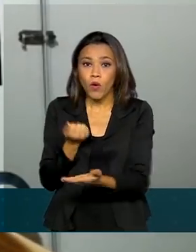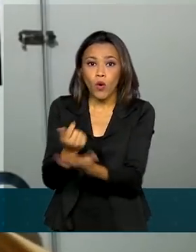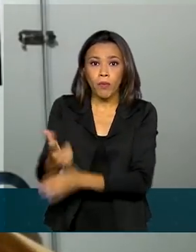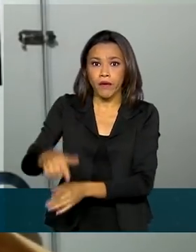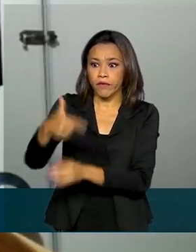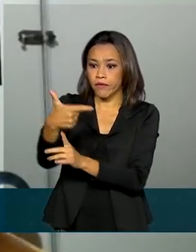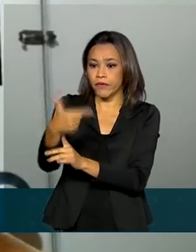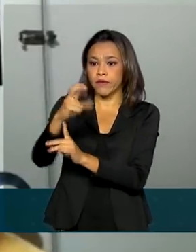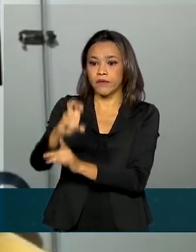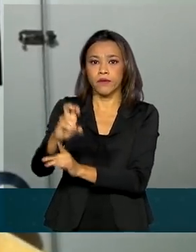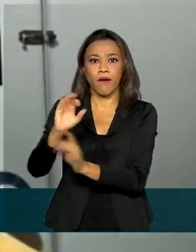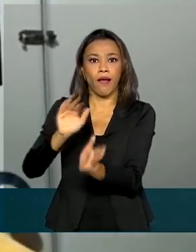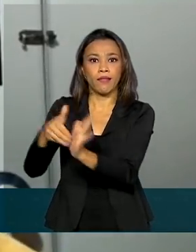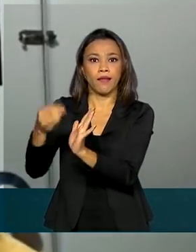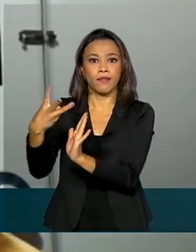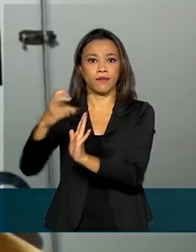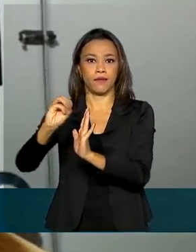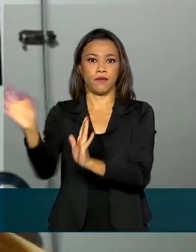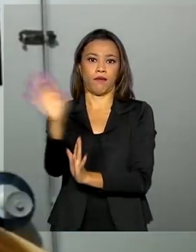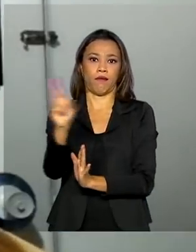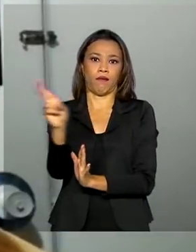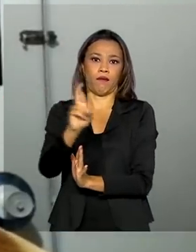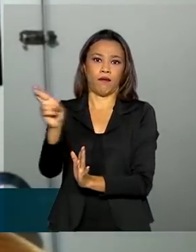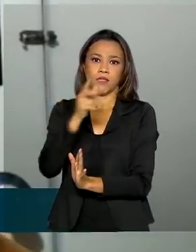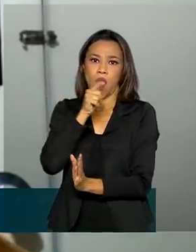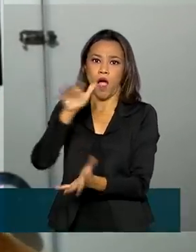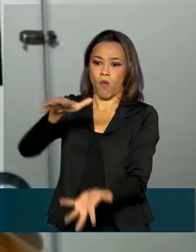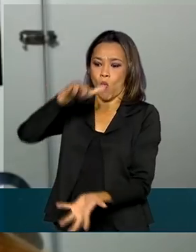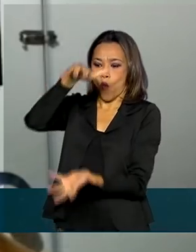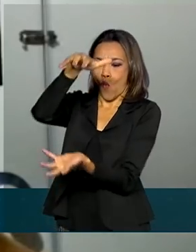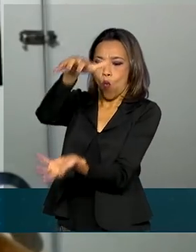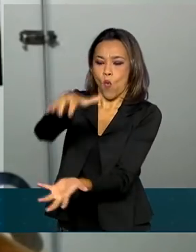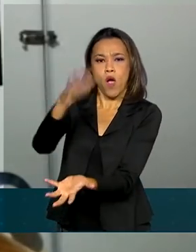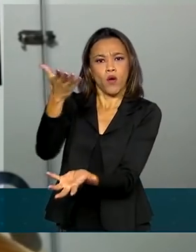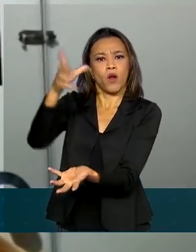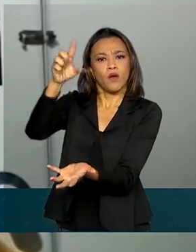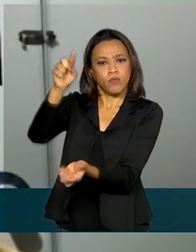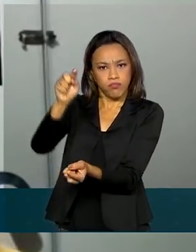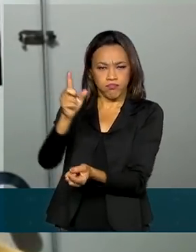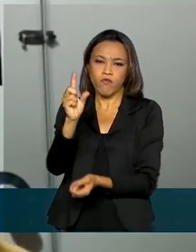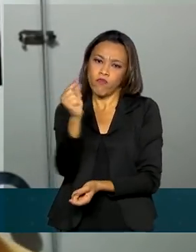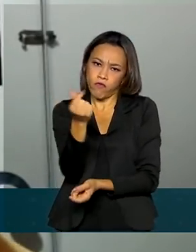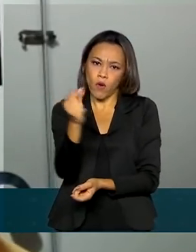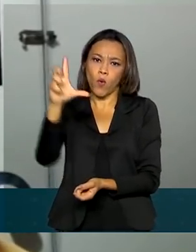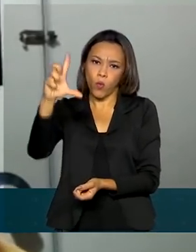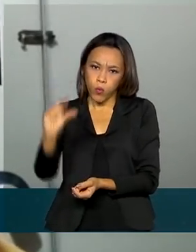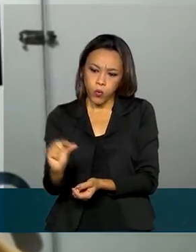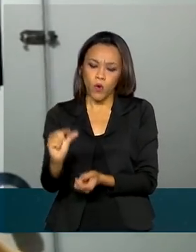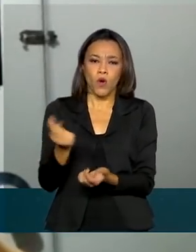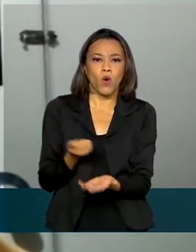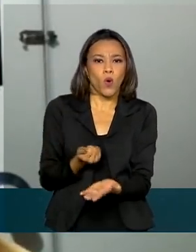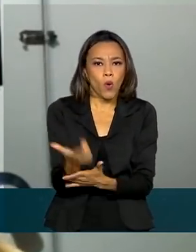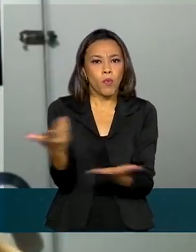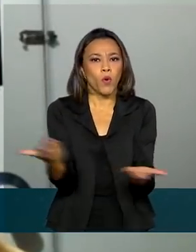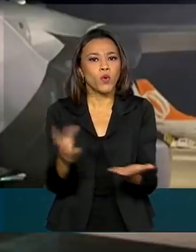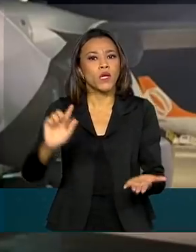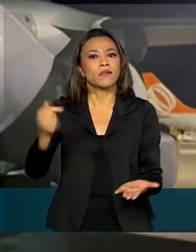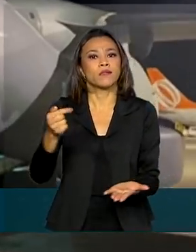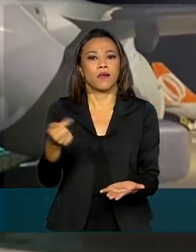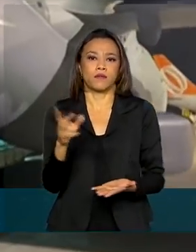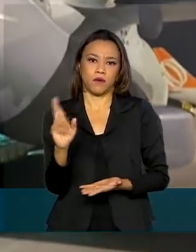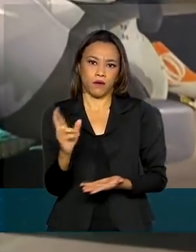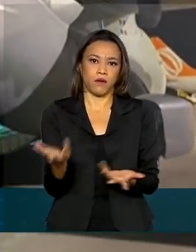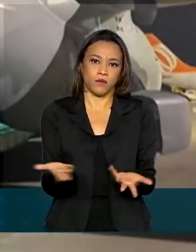,30 o garrafão de água mineral. Agora já baixou um pouquinho, já consegui comprar hoje a R$,00.